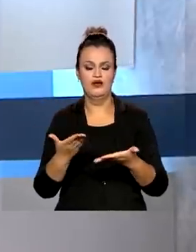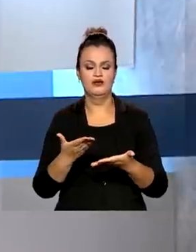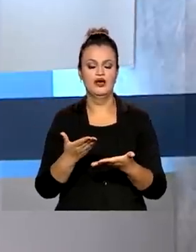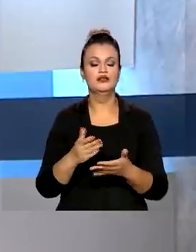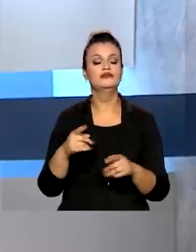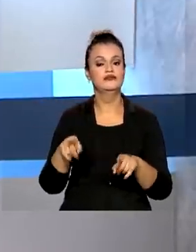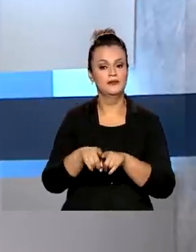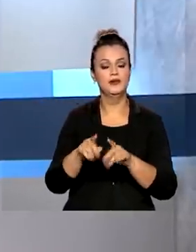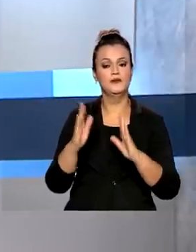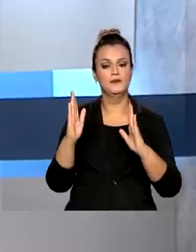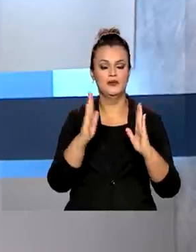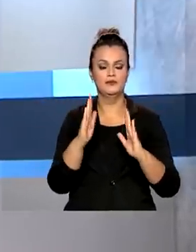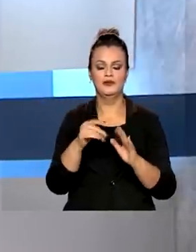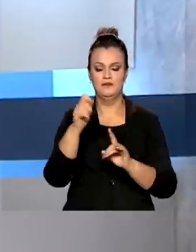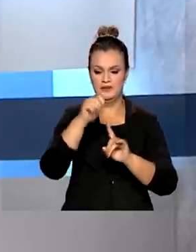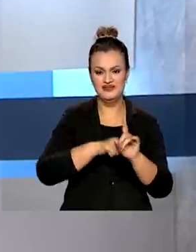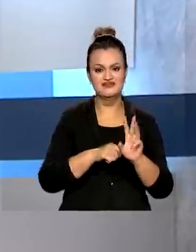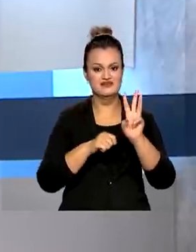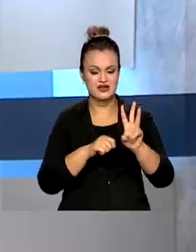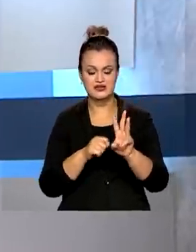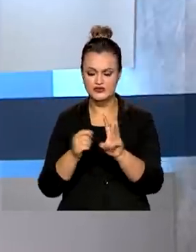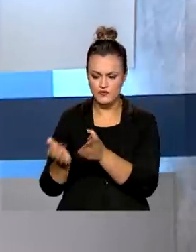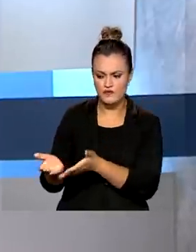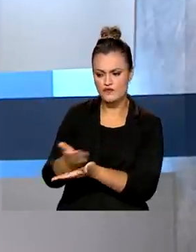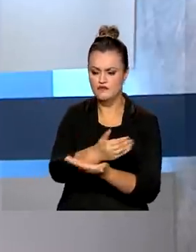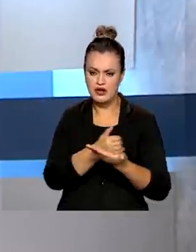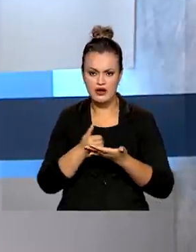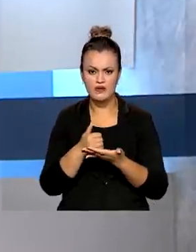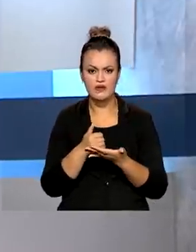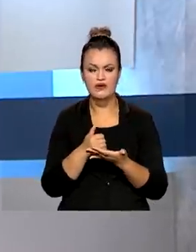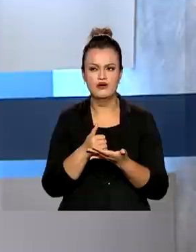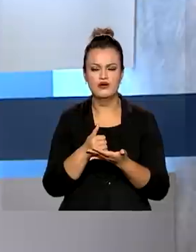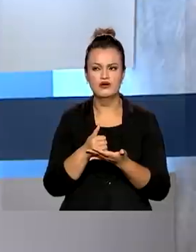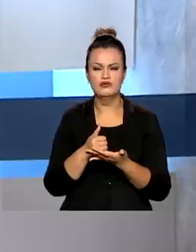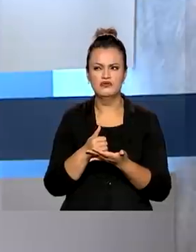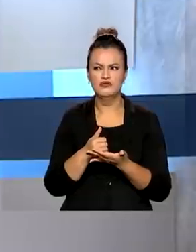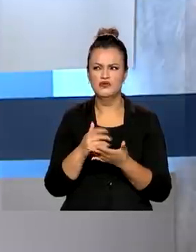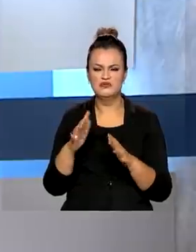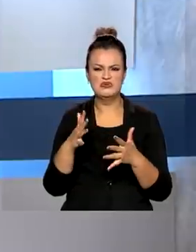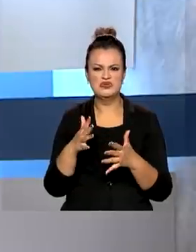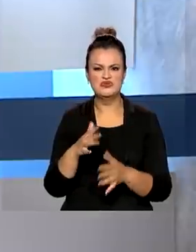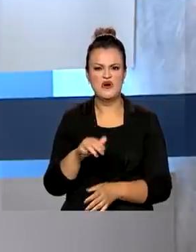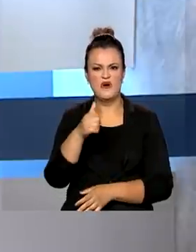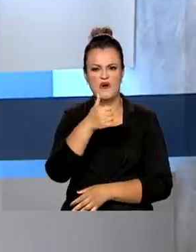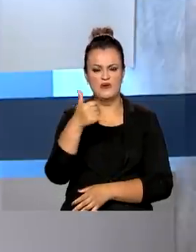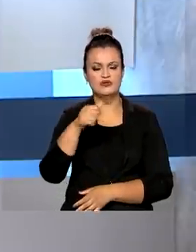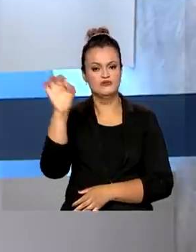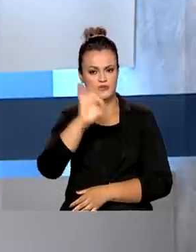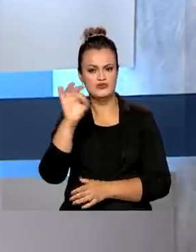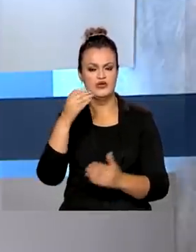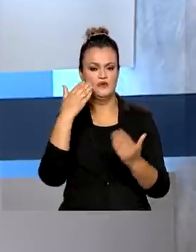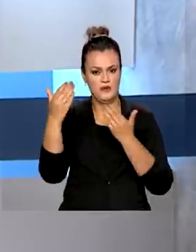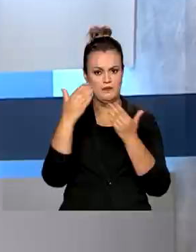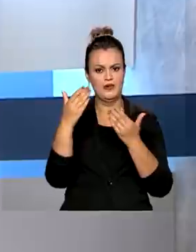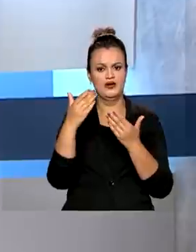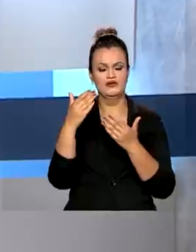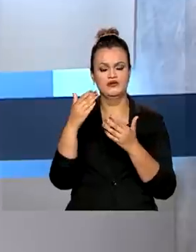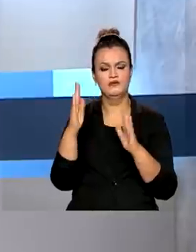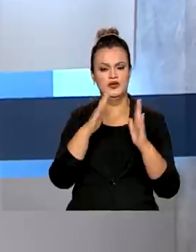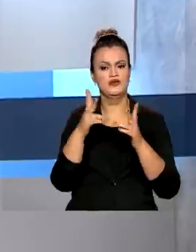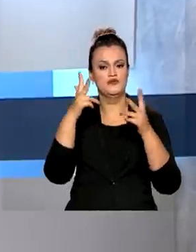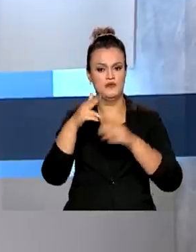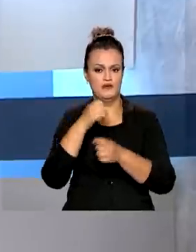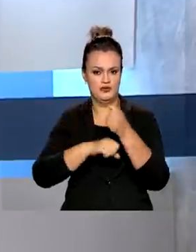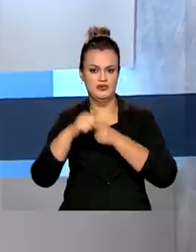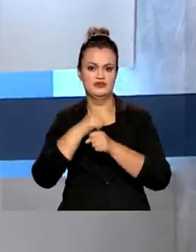ocorreu no primeiro trimestre, quando o valor arrecadado, segundo a Receita Federal, superou em mais de 11% registrado no mesmo período